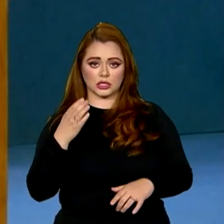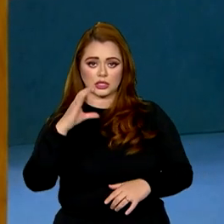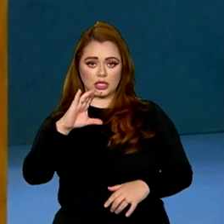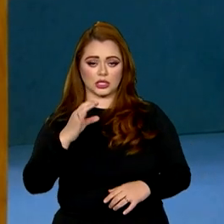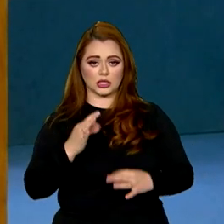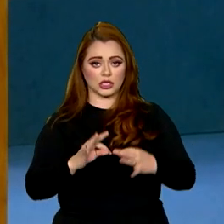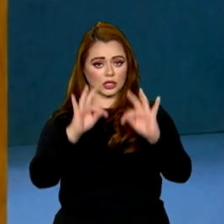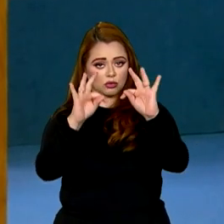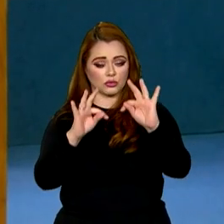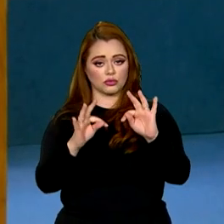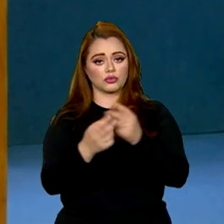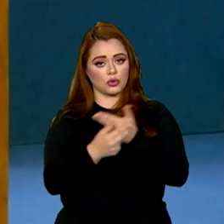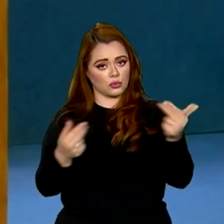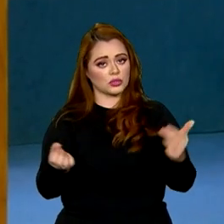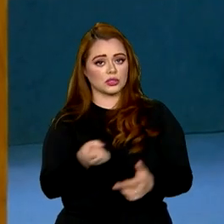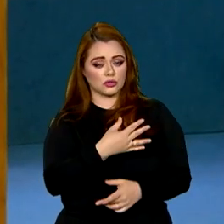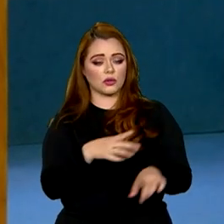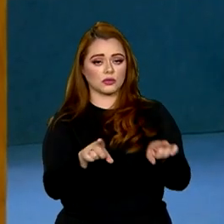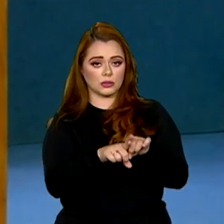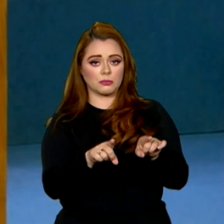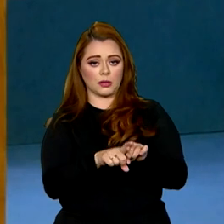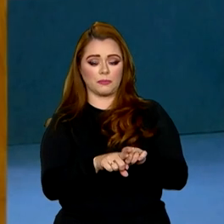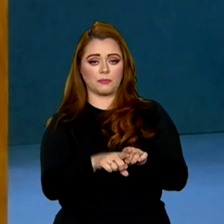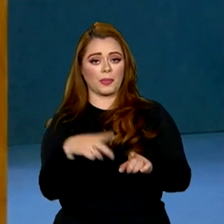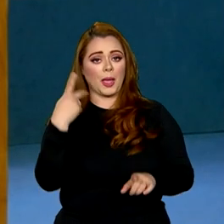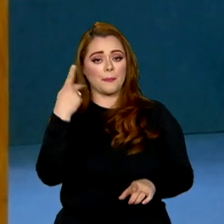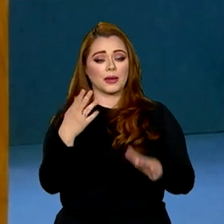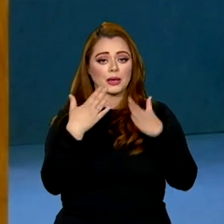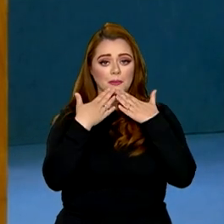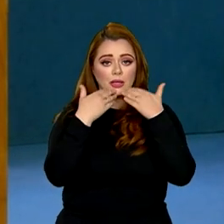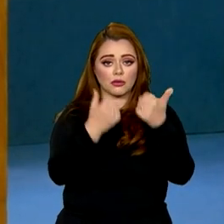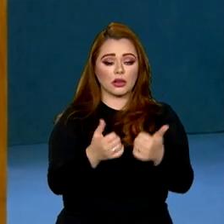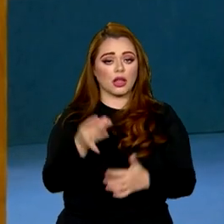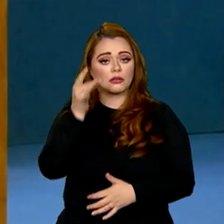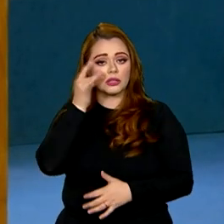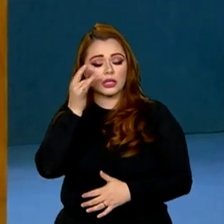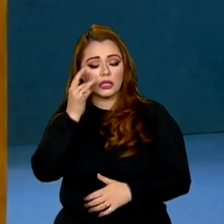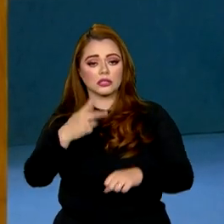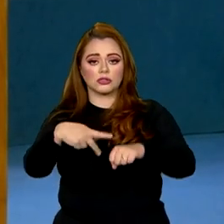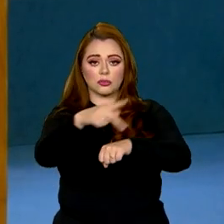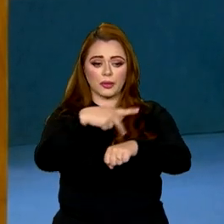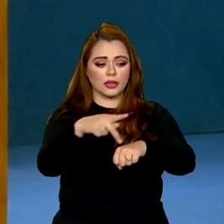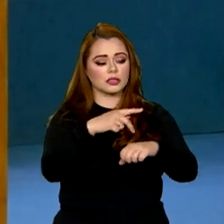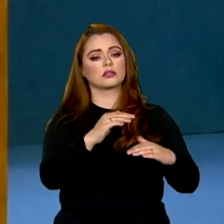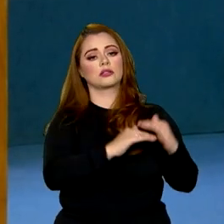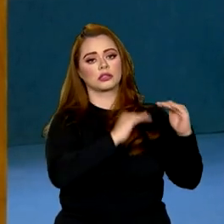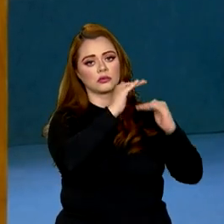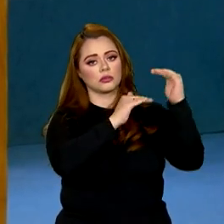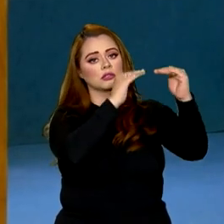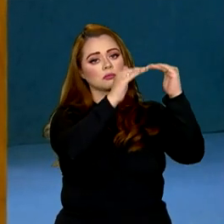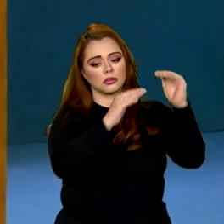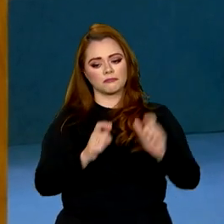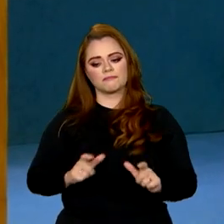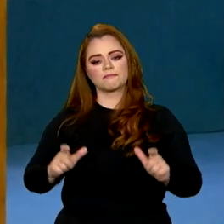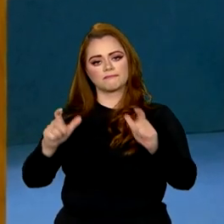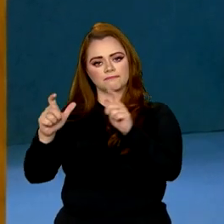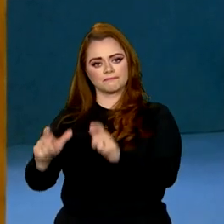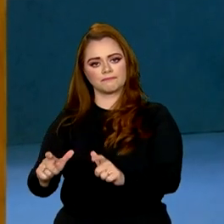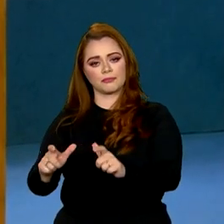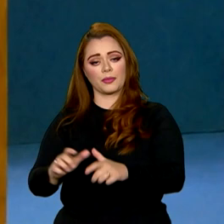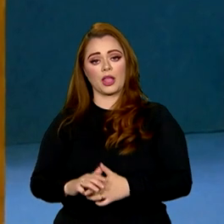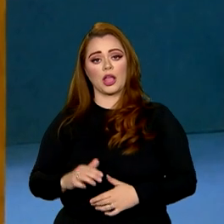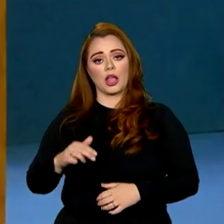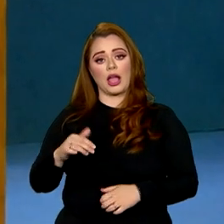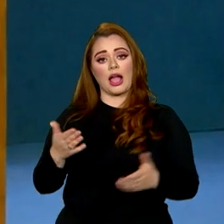e inovação para alavancar os interesses dos países em desenvolvimento nesse campo. Em Nova